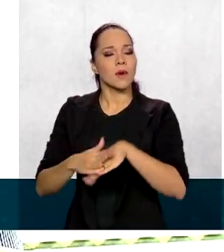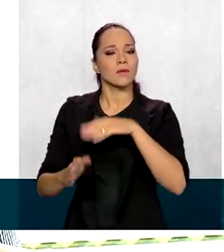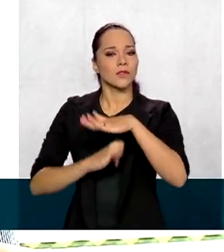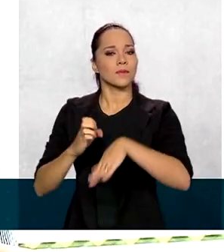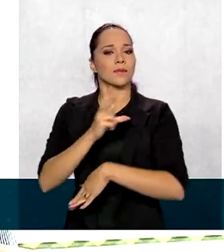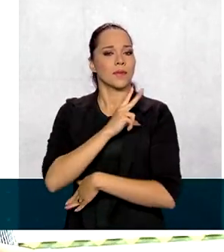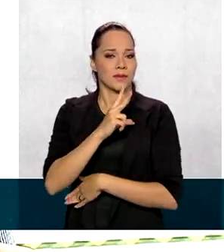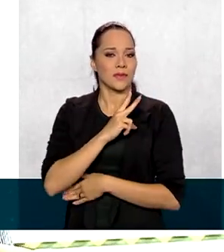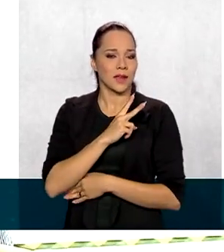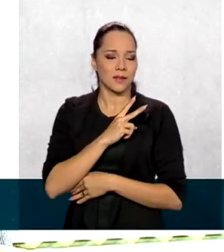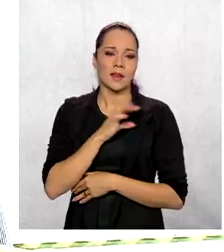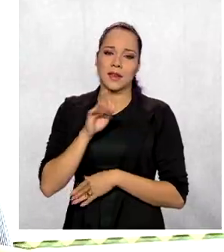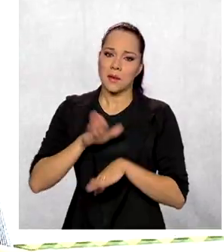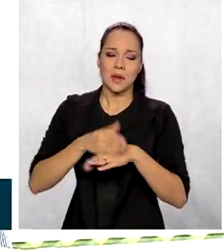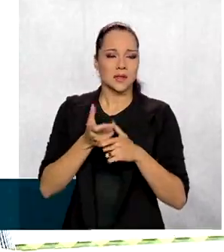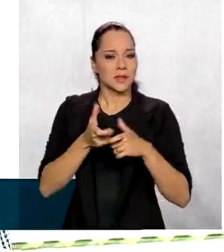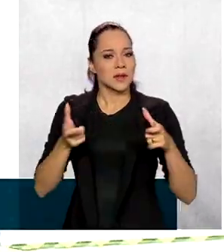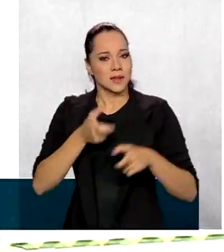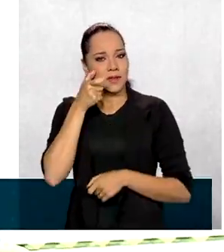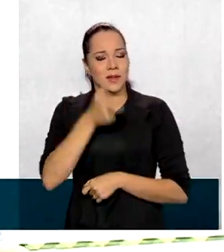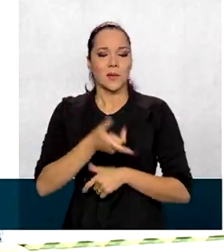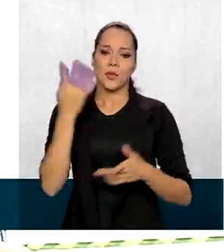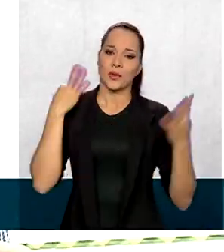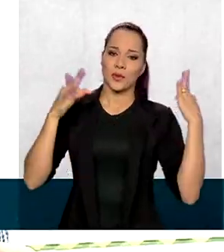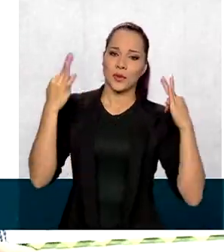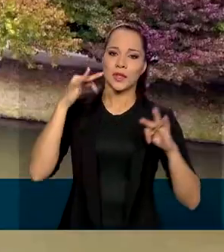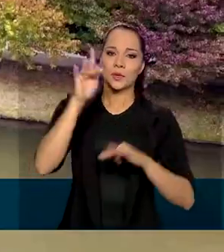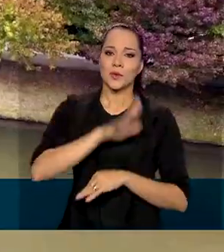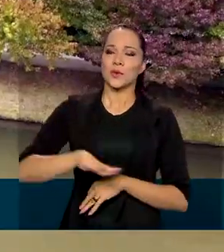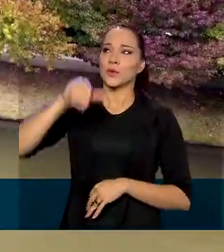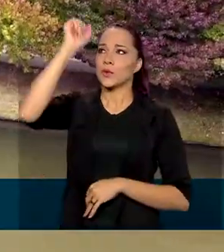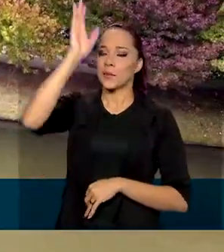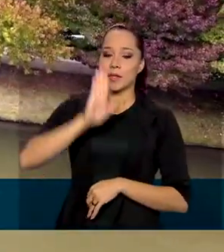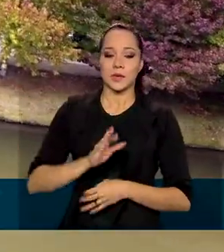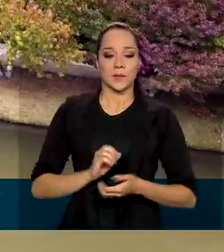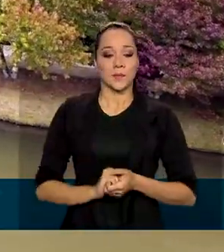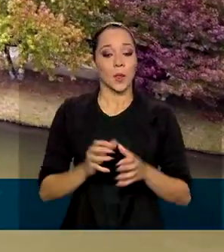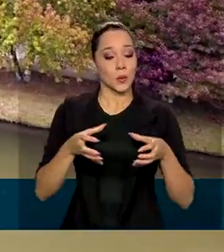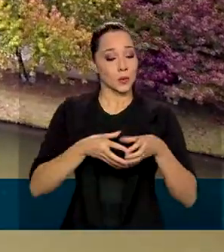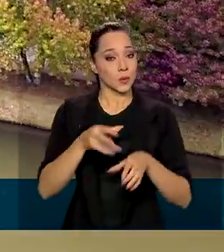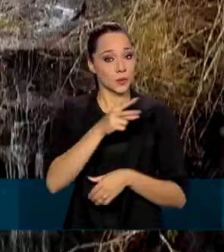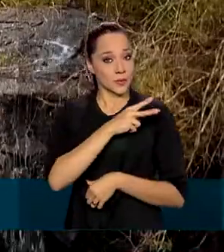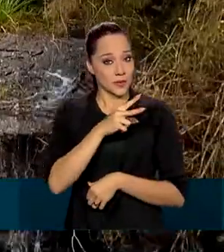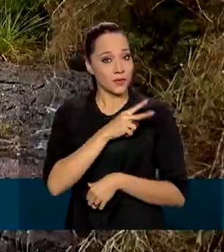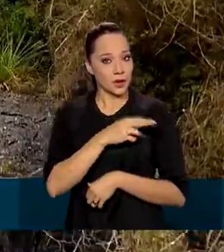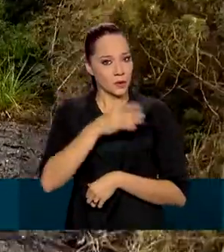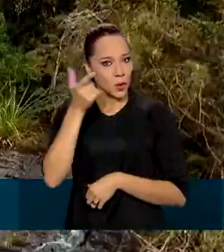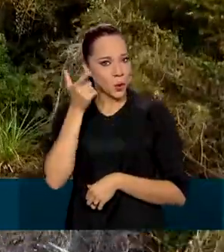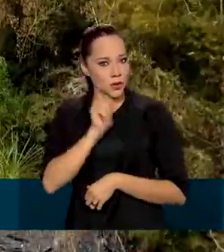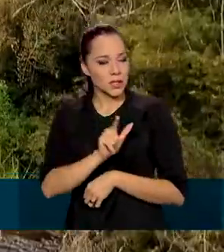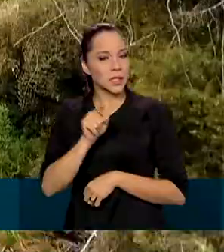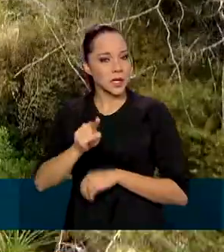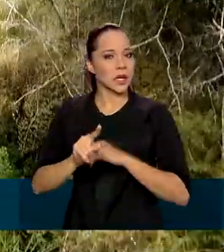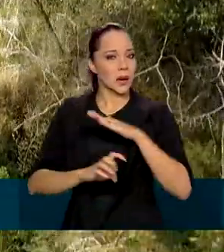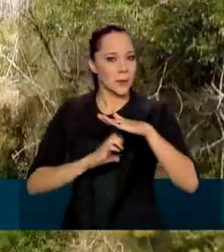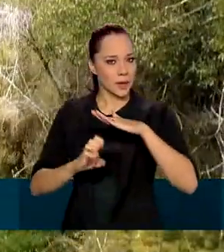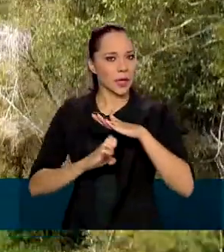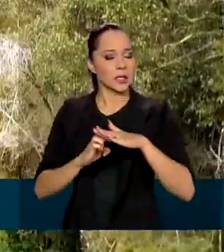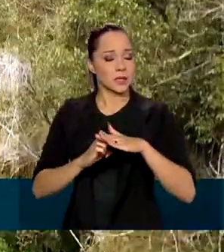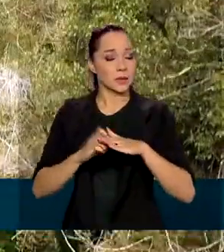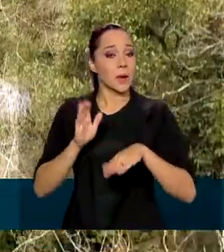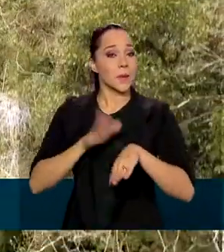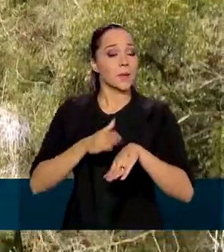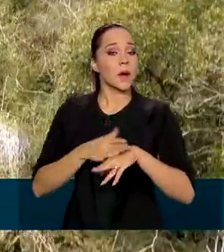ampla e que é um grande atrativo para o turismo em todo o território nacional. Os grupos privados que ganharem a concessão ficarão